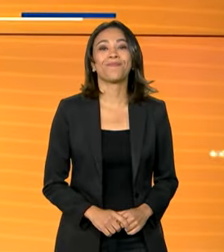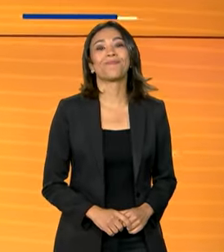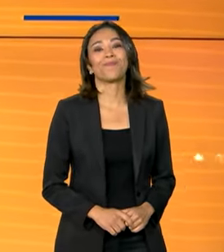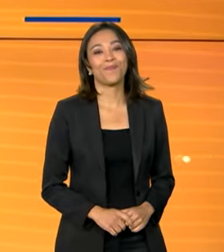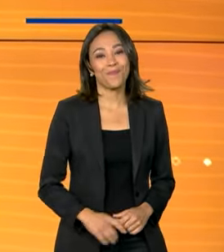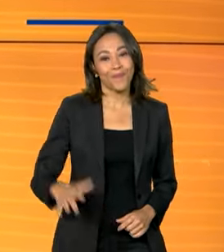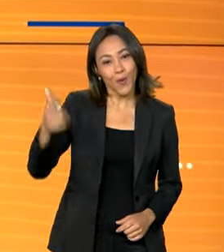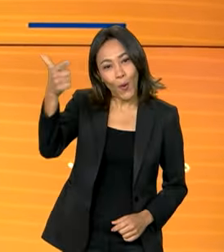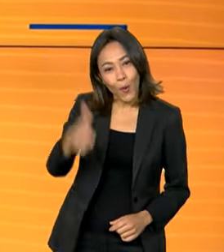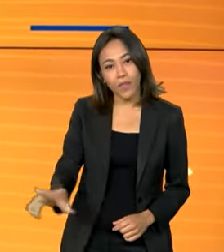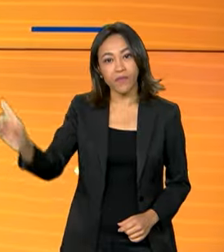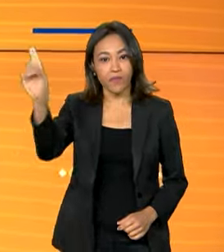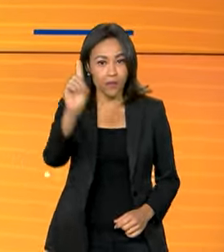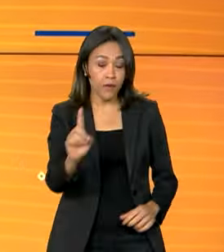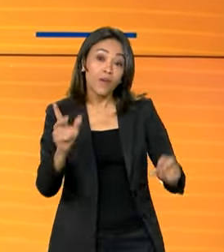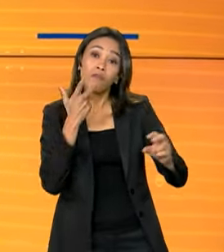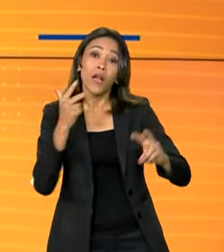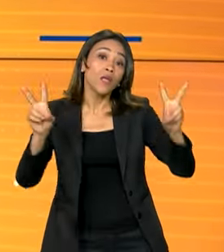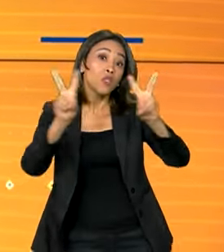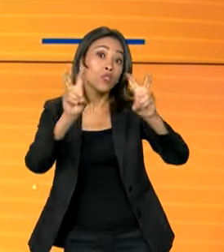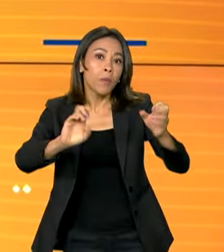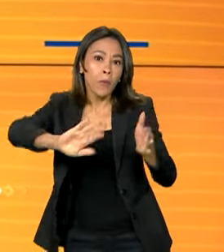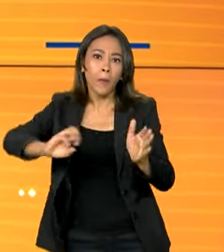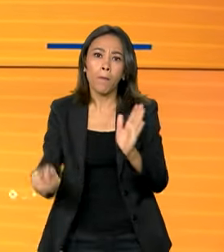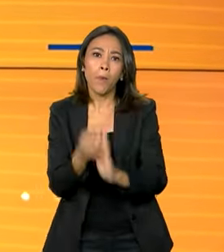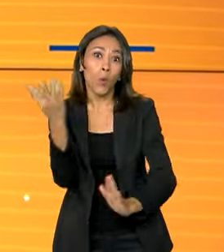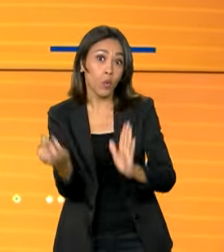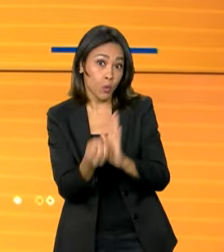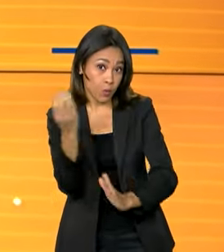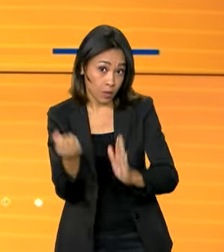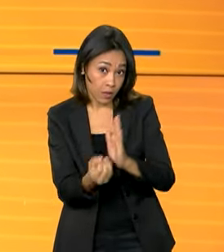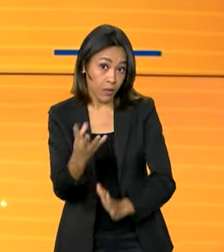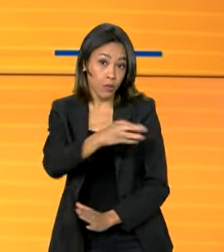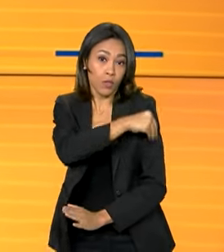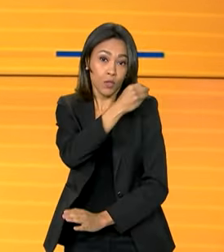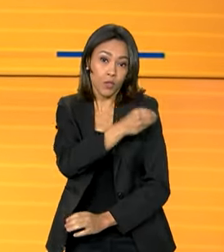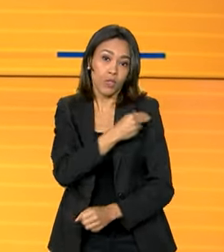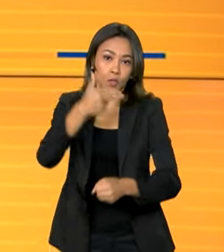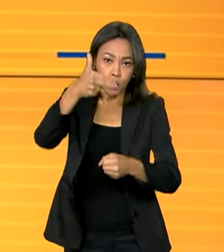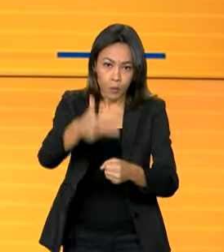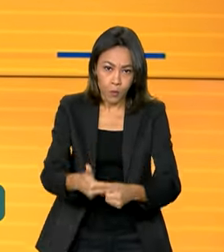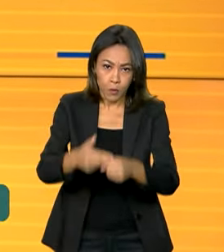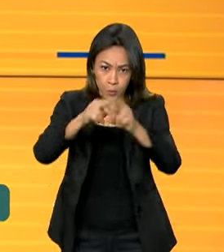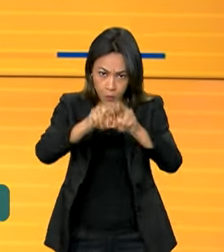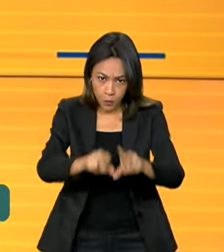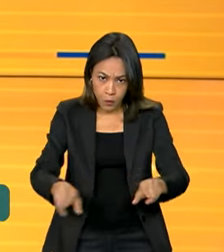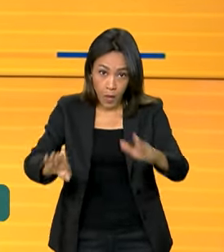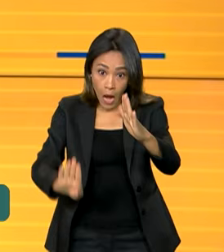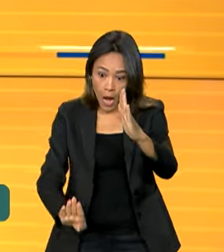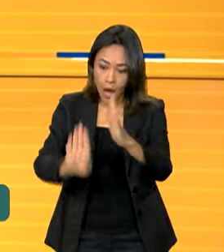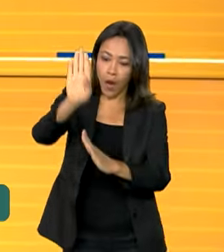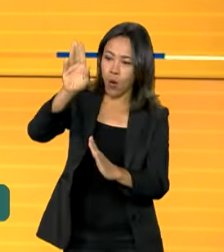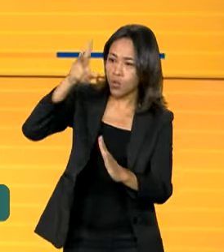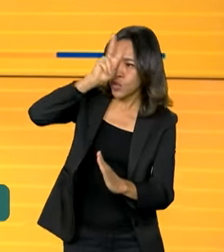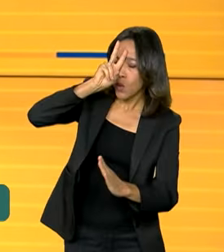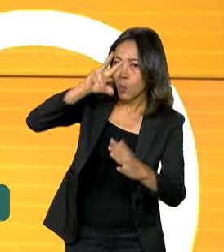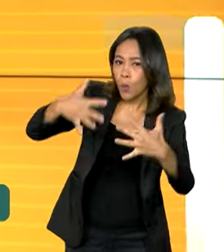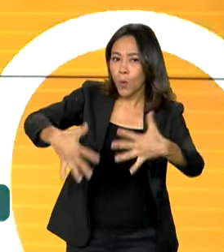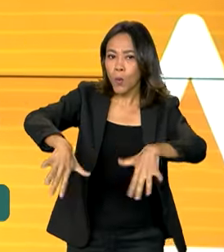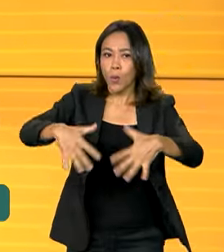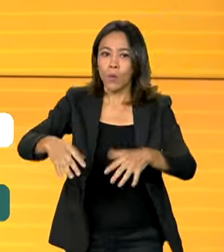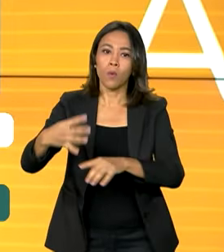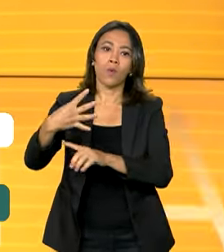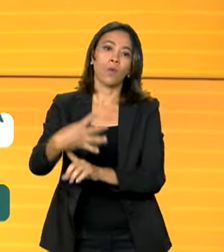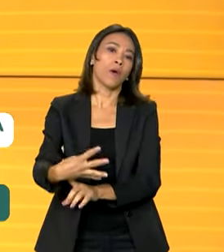Estamos de volta e vamos falar da produção de biocombustíveis que alcançou um recorde histórico. Foram quase 43